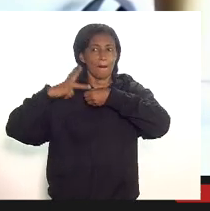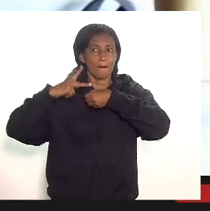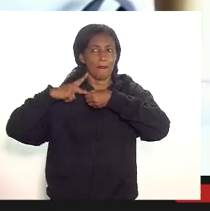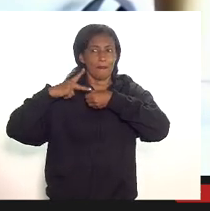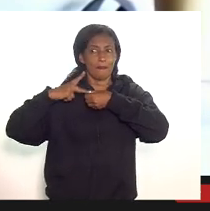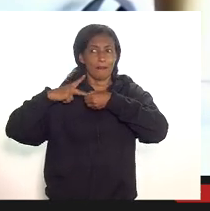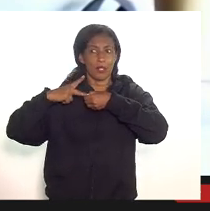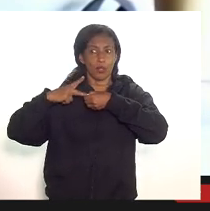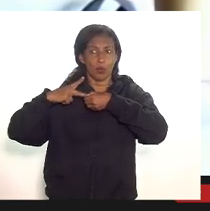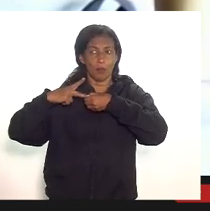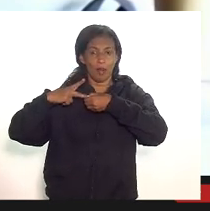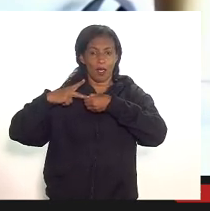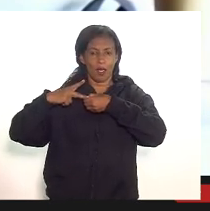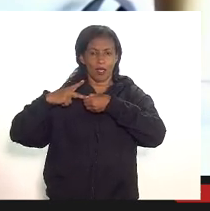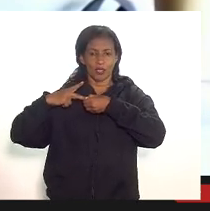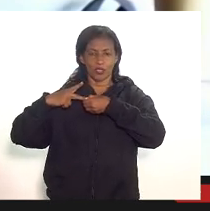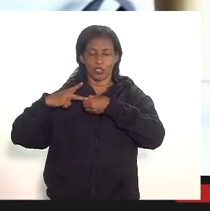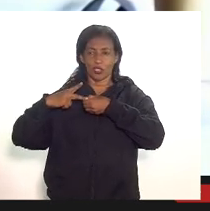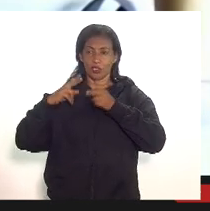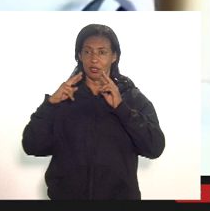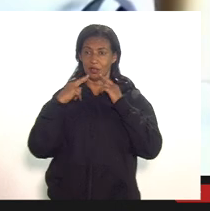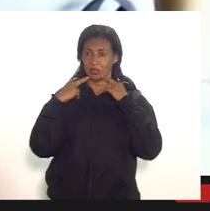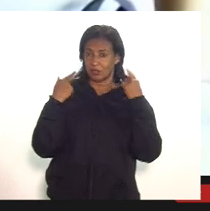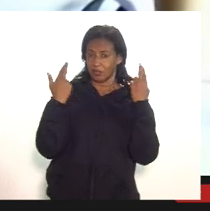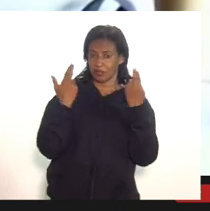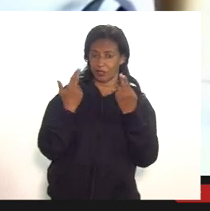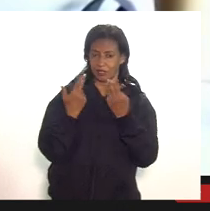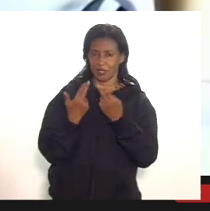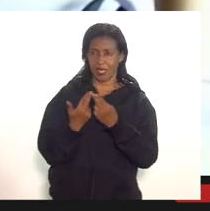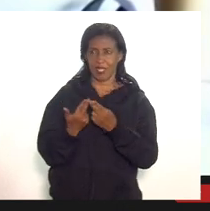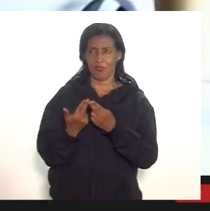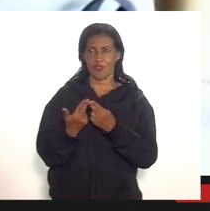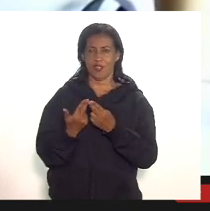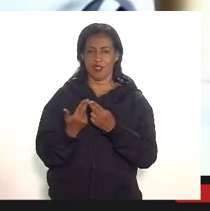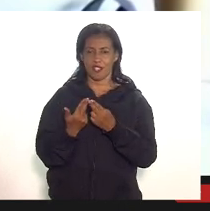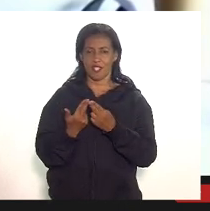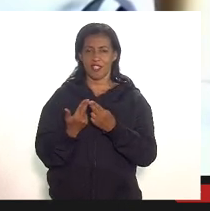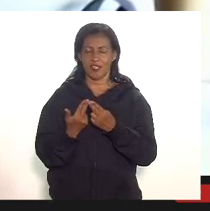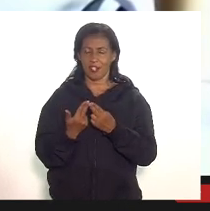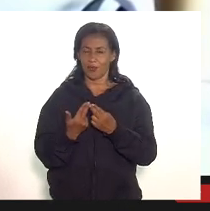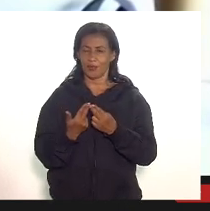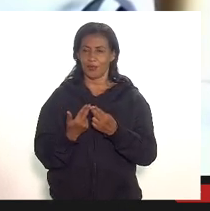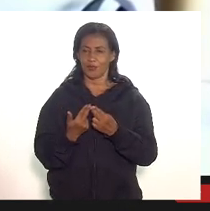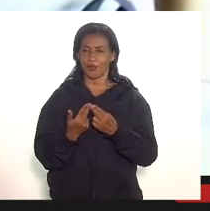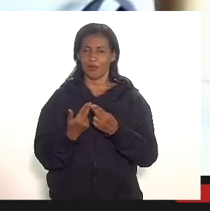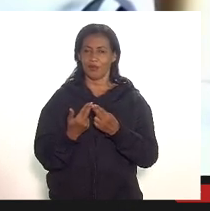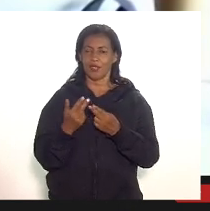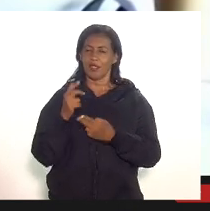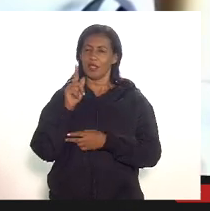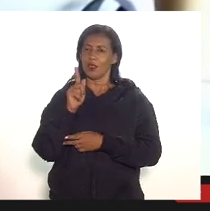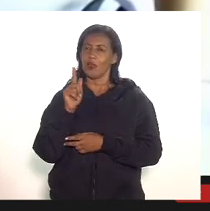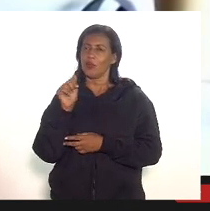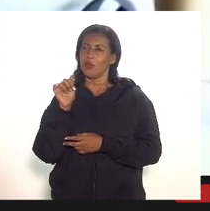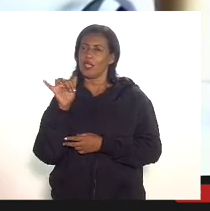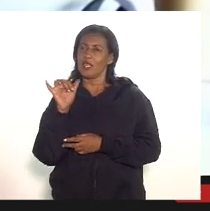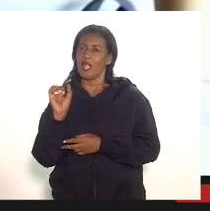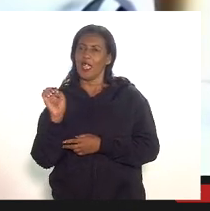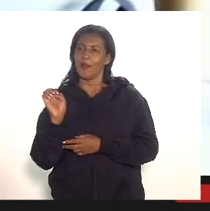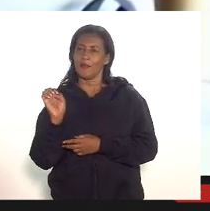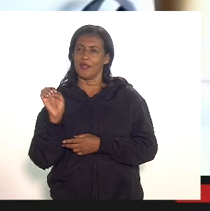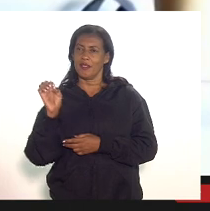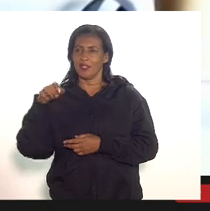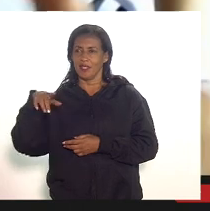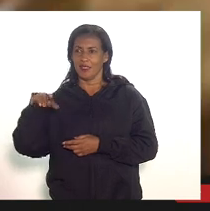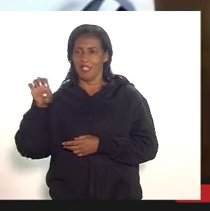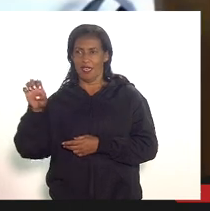faltou ter uma síncope em recente reunião eu falei do Guilherme Nesseis porque o Guilherme Nesseis estava presente na reunião